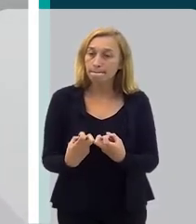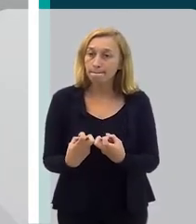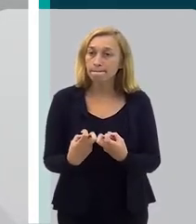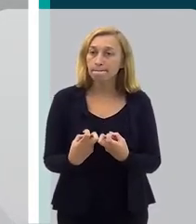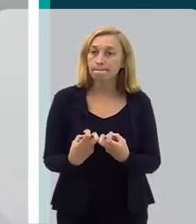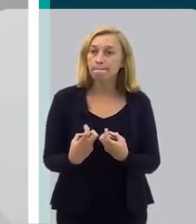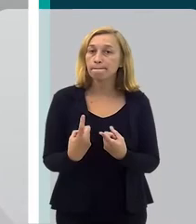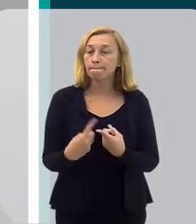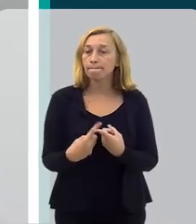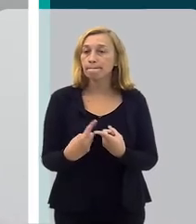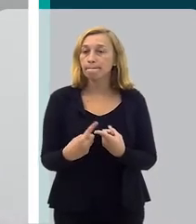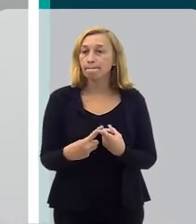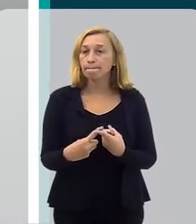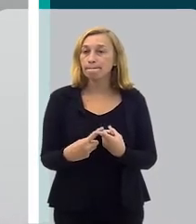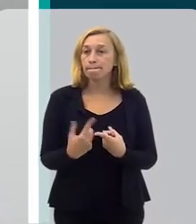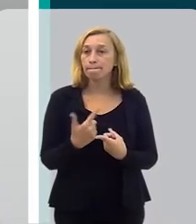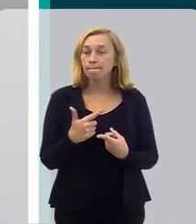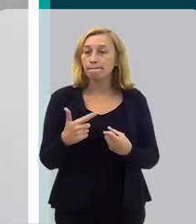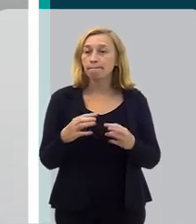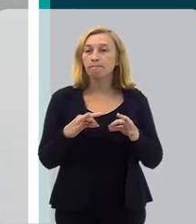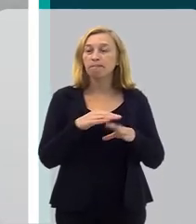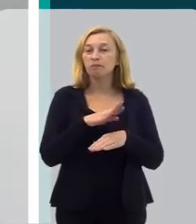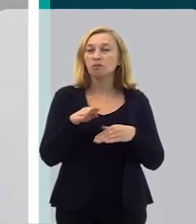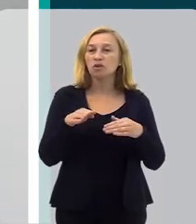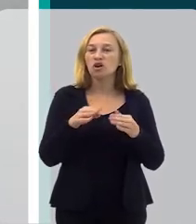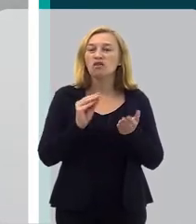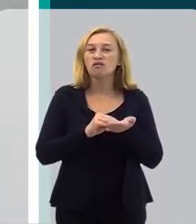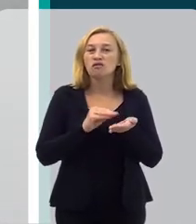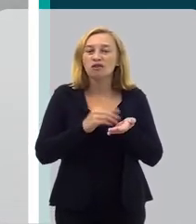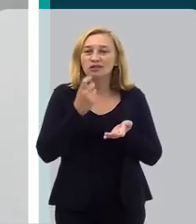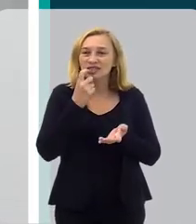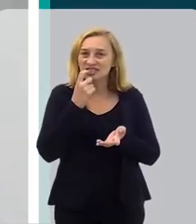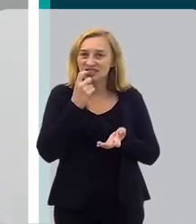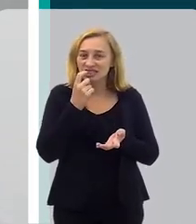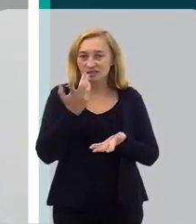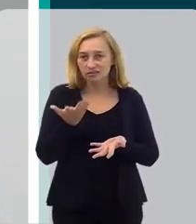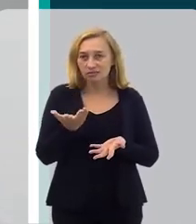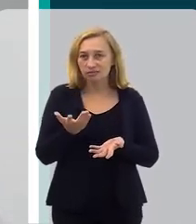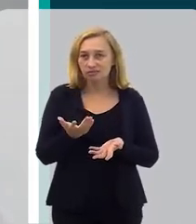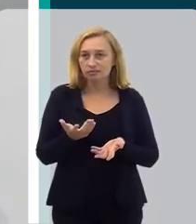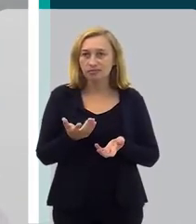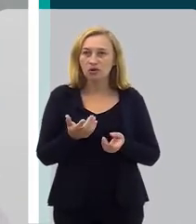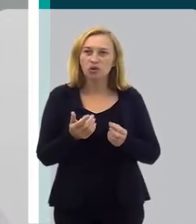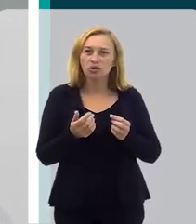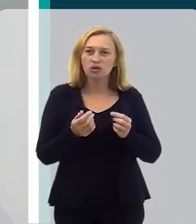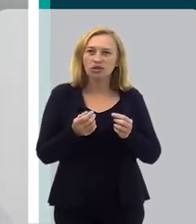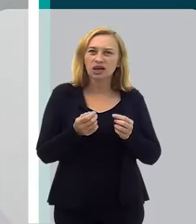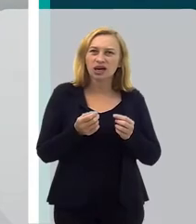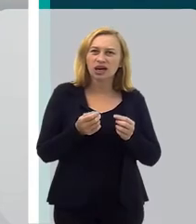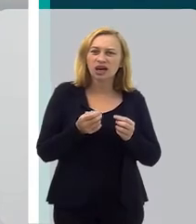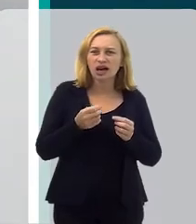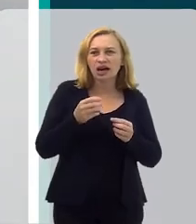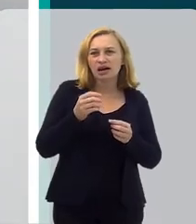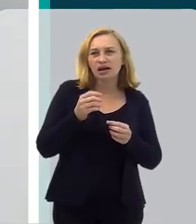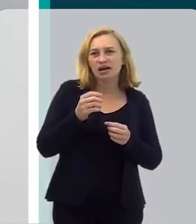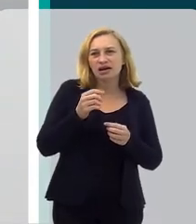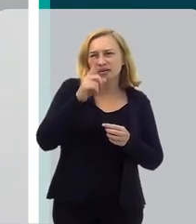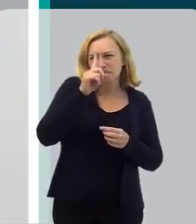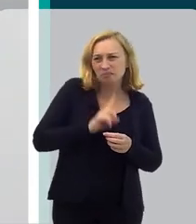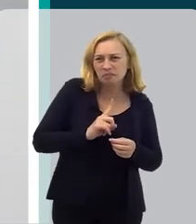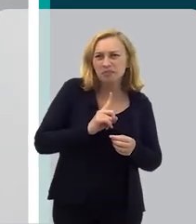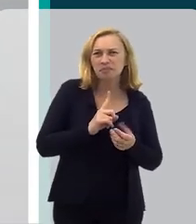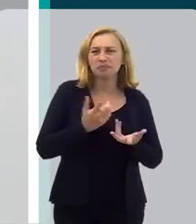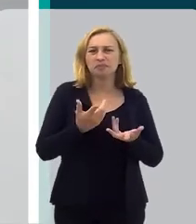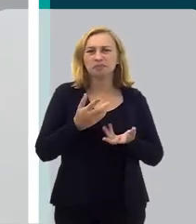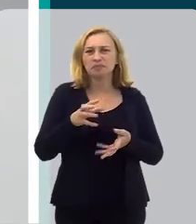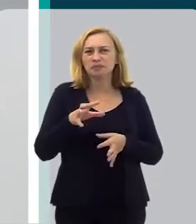Seja porque eu não tenho todos os dentes, o meu dente está manchado, ou eu apresento